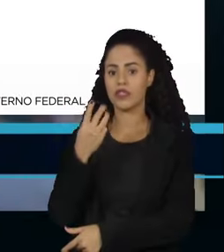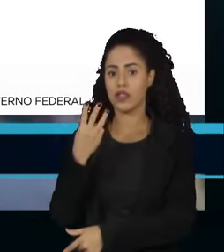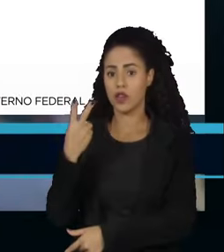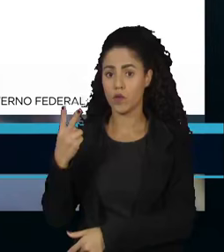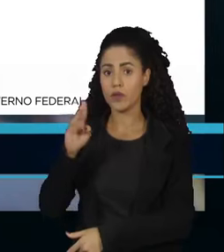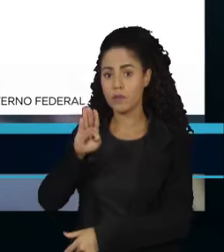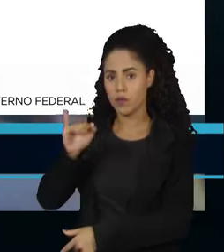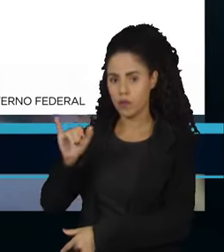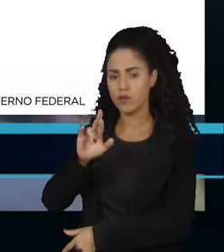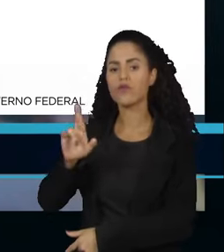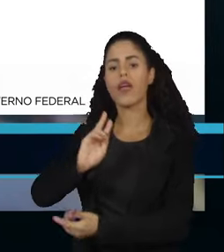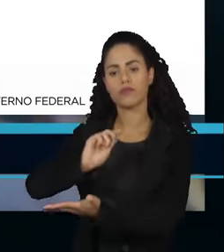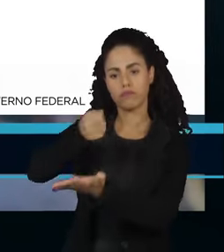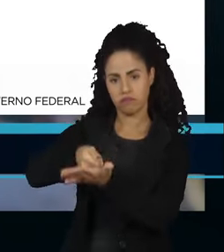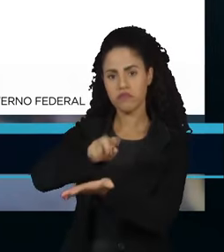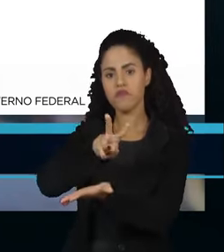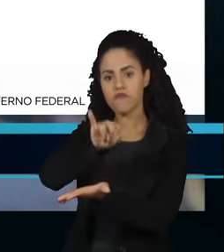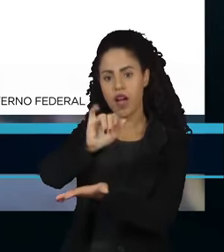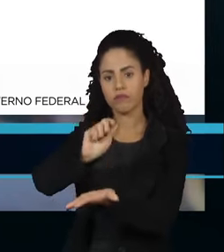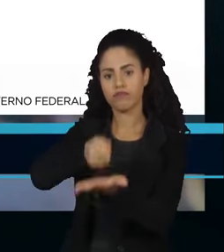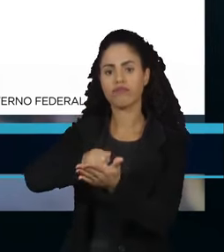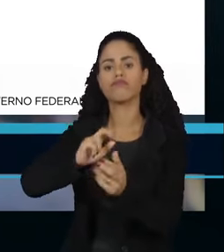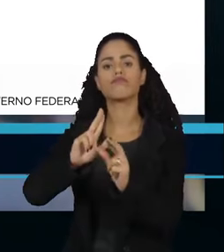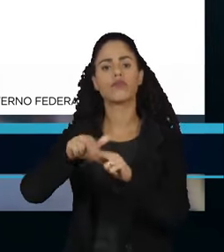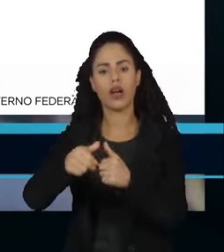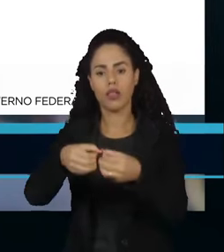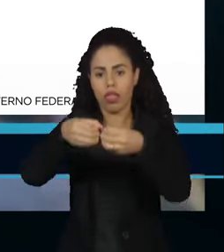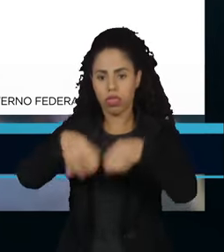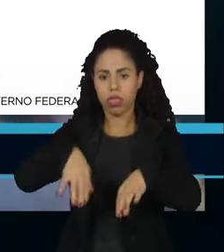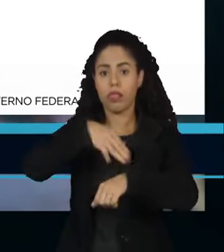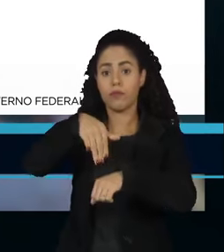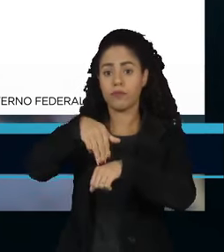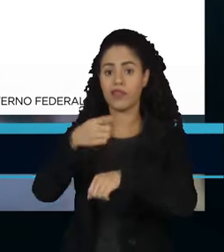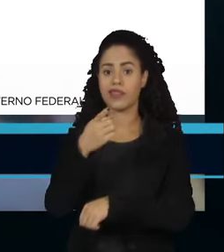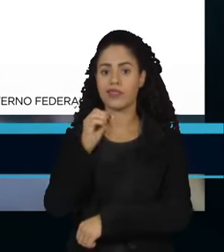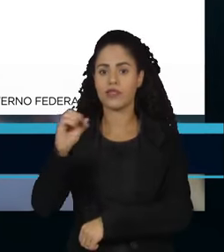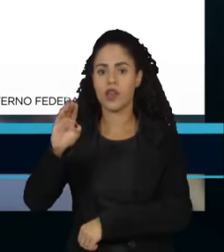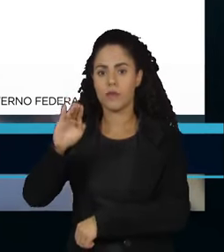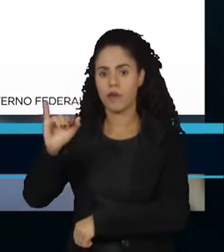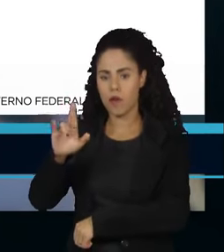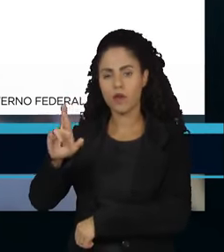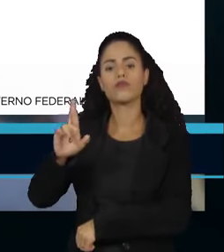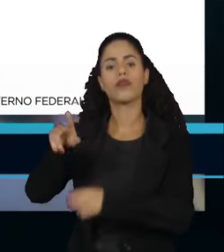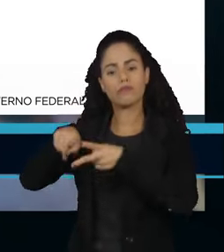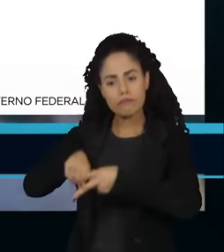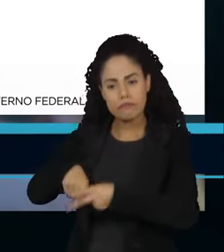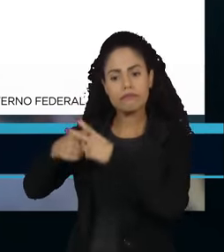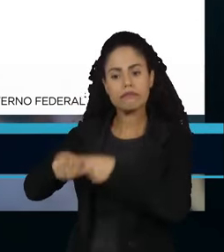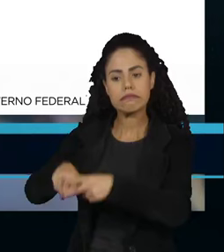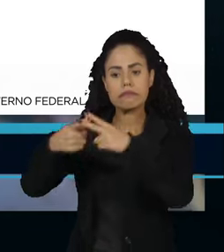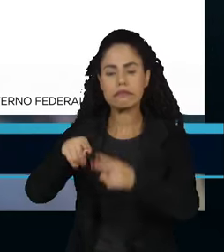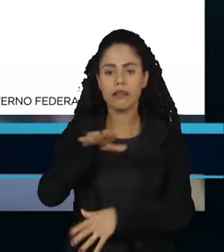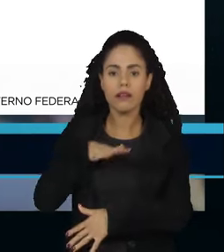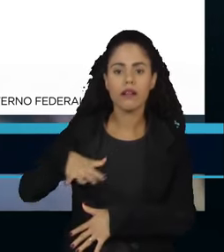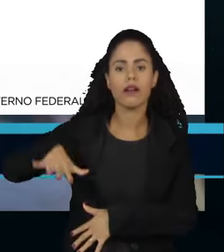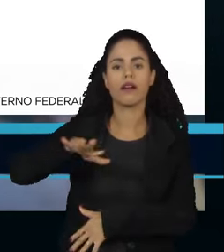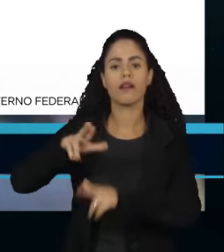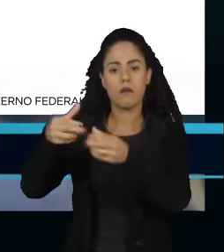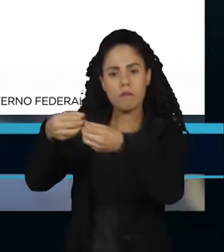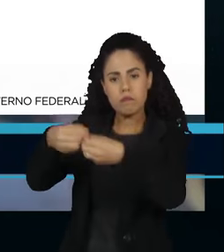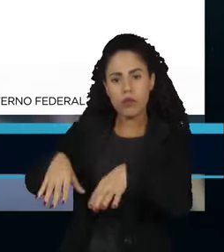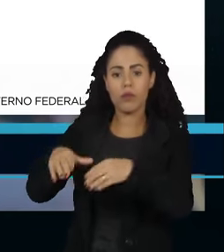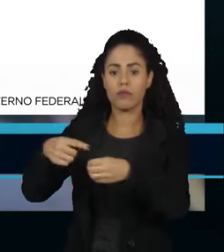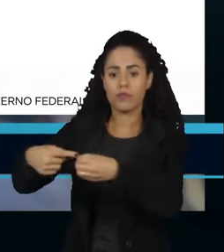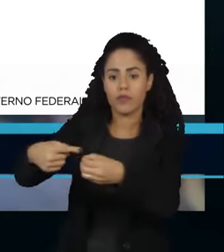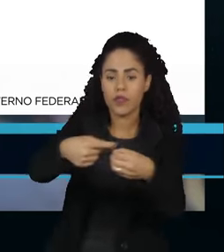bilhões de reais pelo desastre de Mariana. 100 bilhões vão financiar a reparação dos estragos causados aos